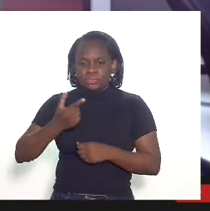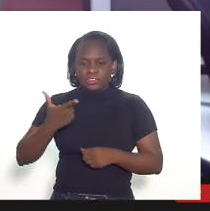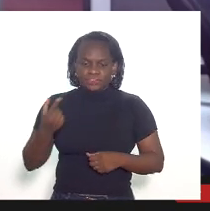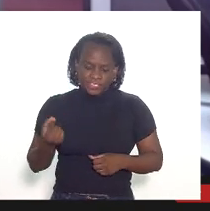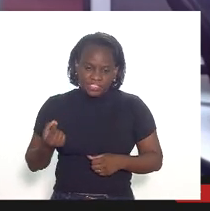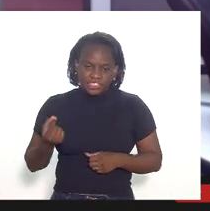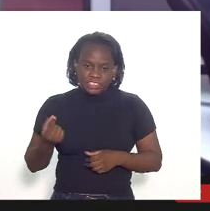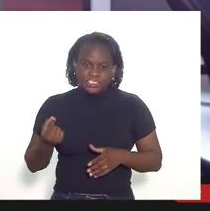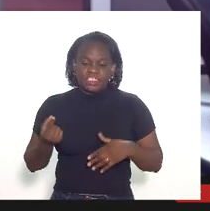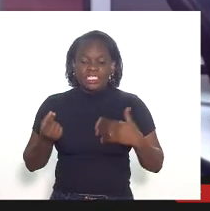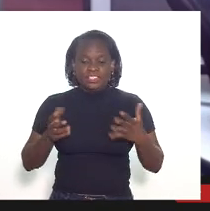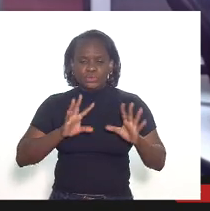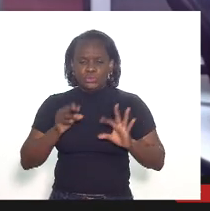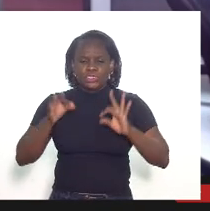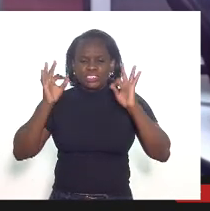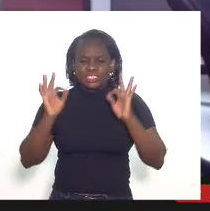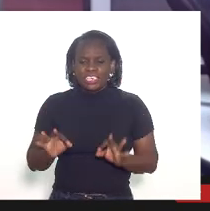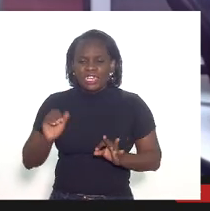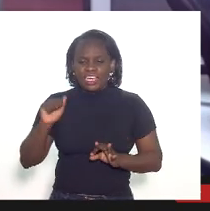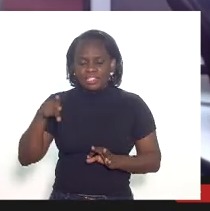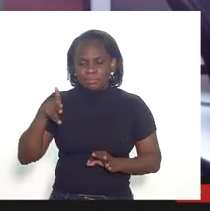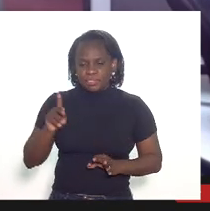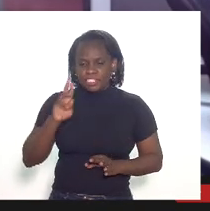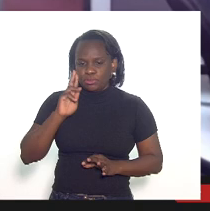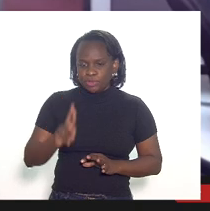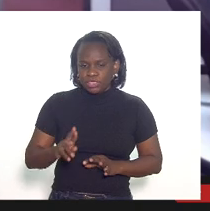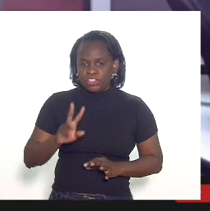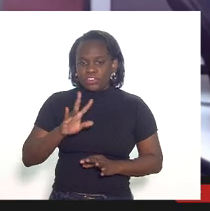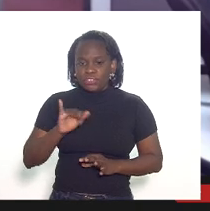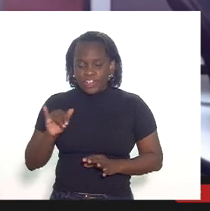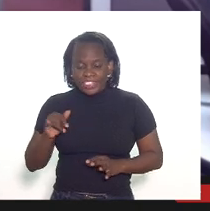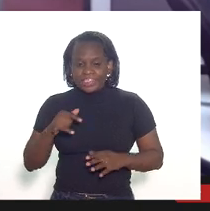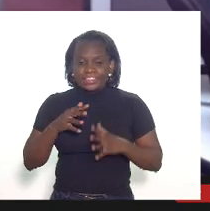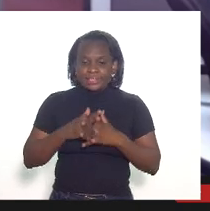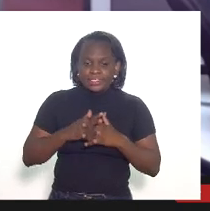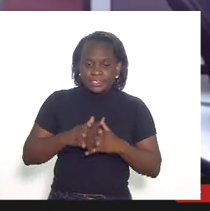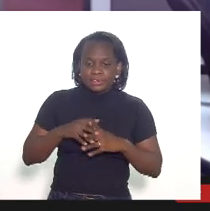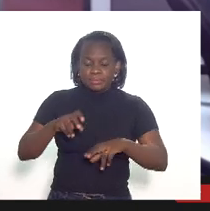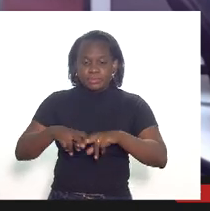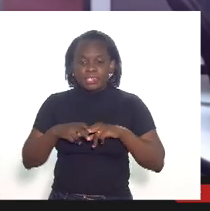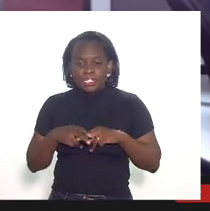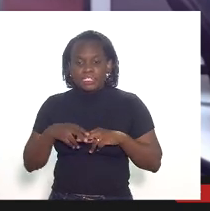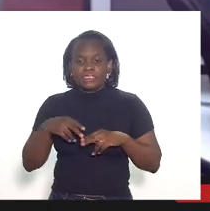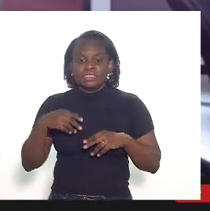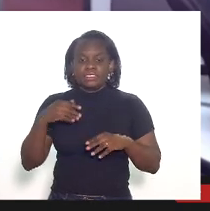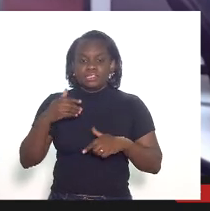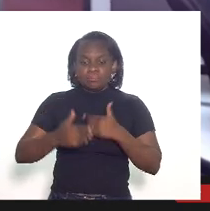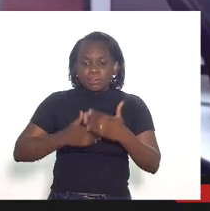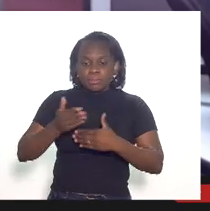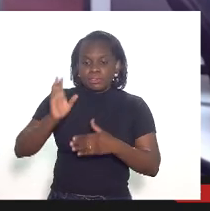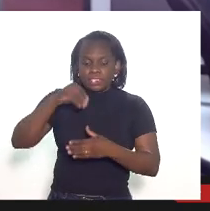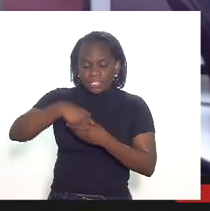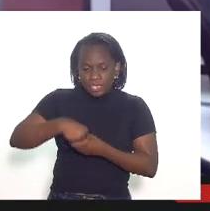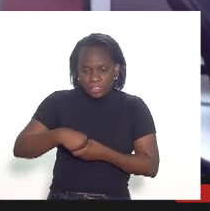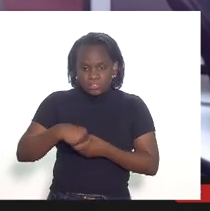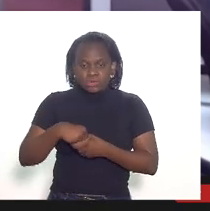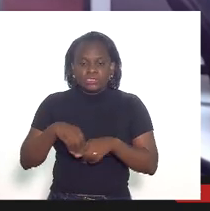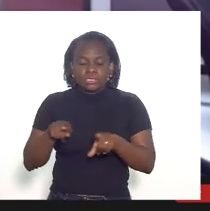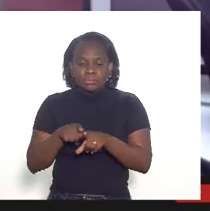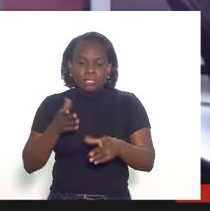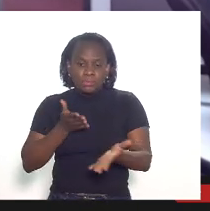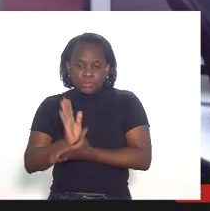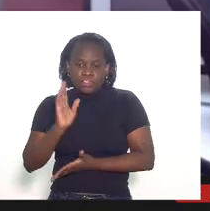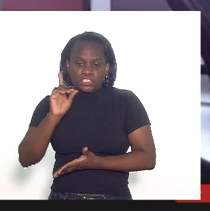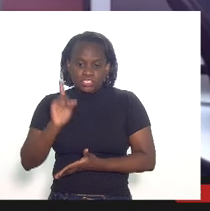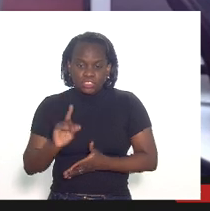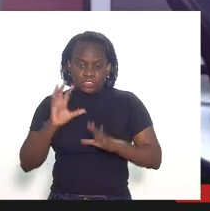o que estava tudo certo a ANP respondeu que haveria uma inviabilidade em razão da necessidade de uma tramitação interna e aprovação pela